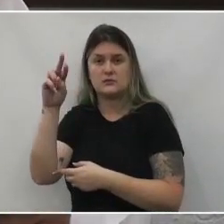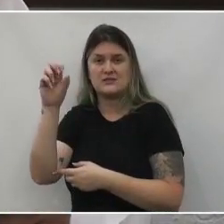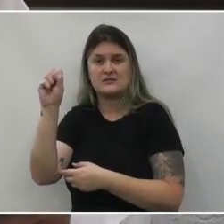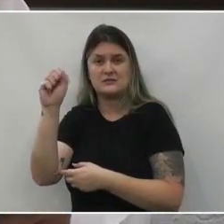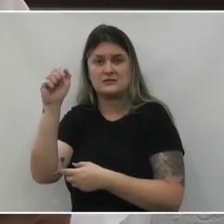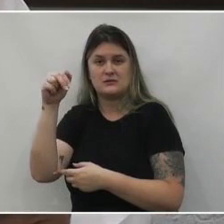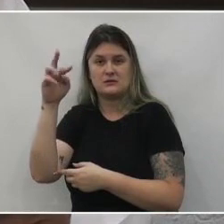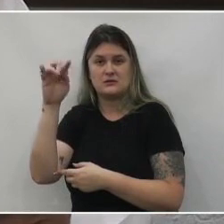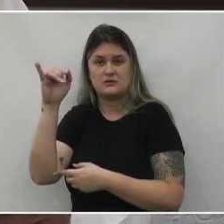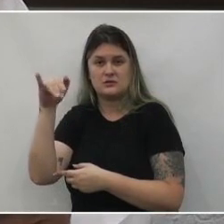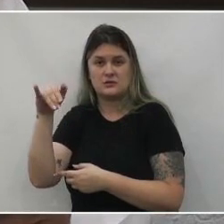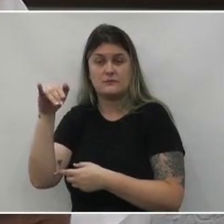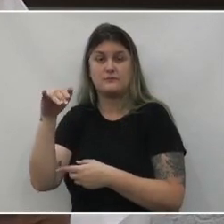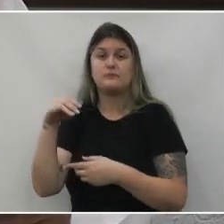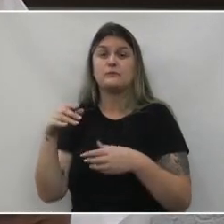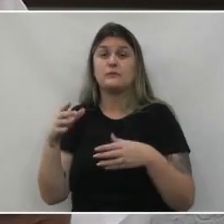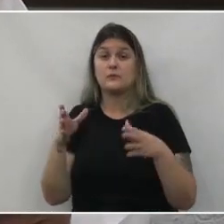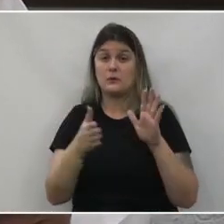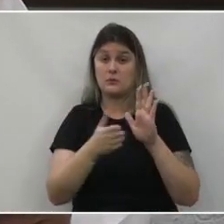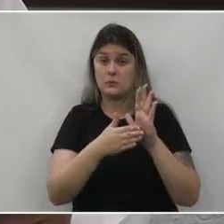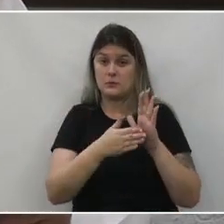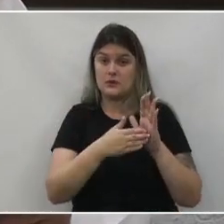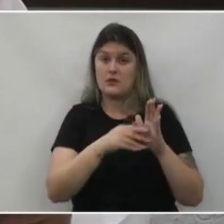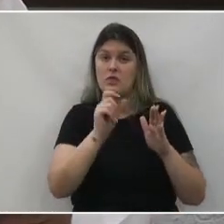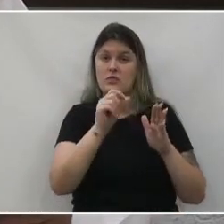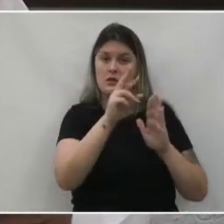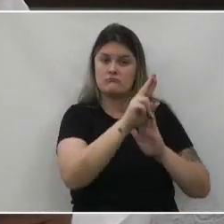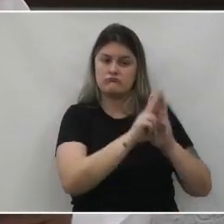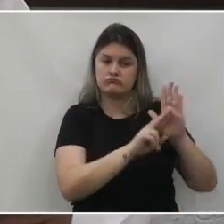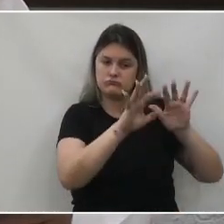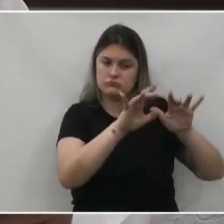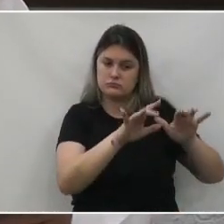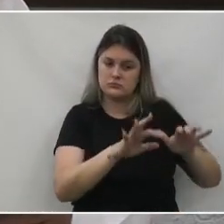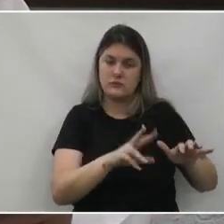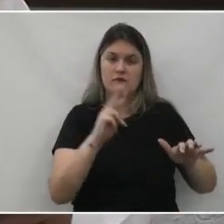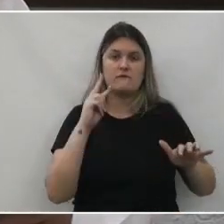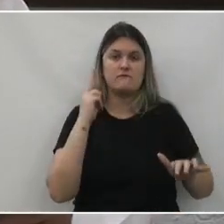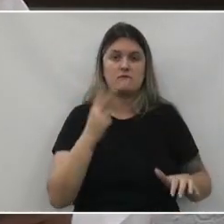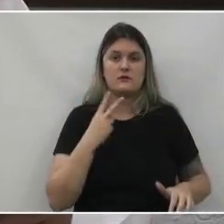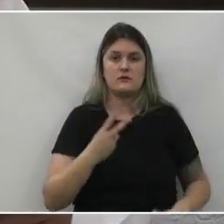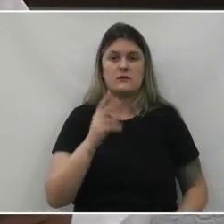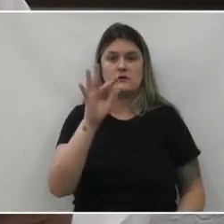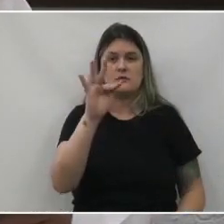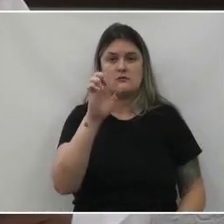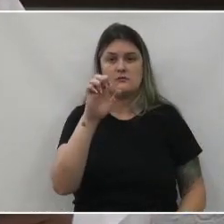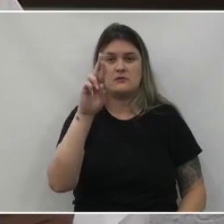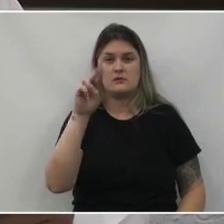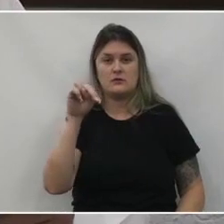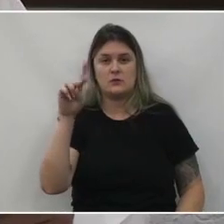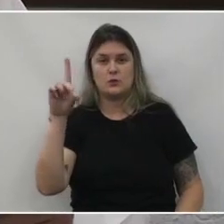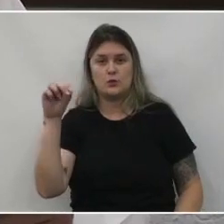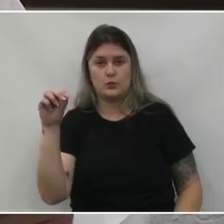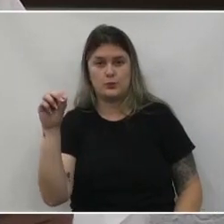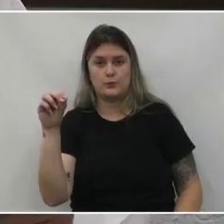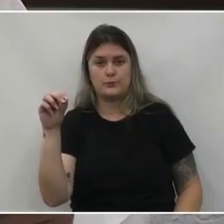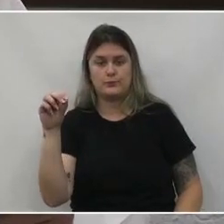relator da comissão de finanças orçamento e patrimônio vereador Fernando Edgar Vier